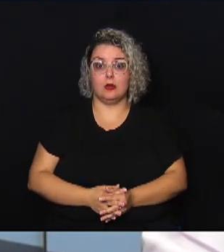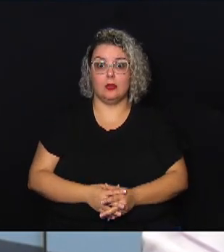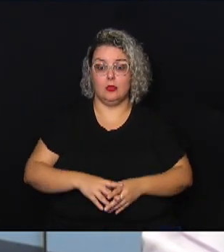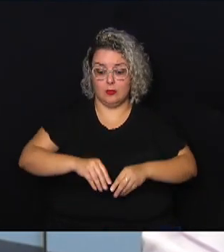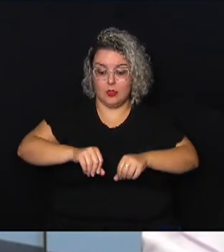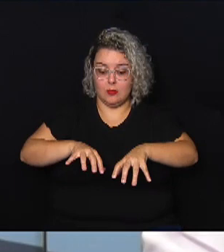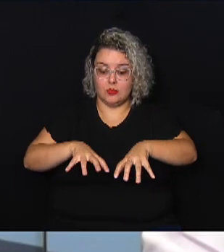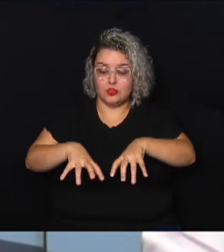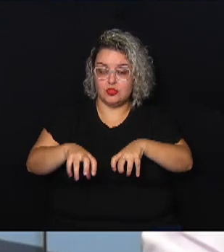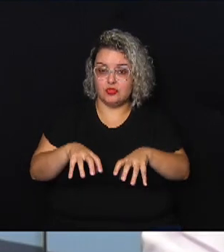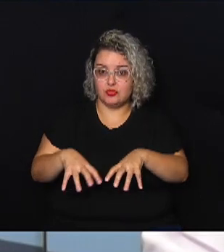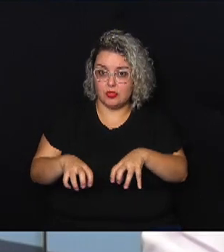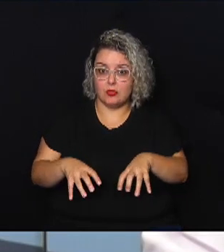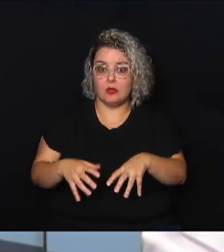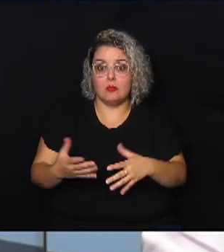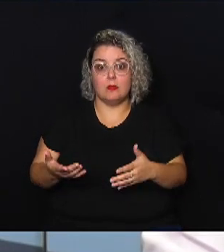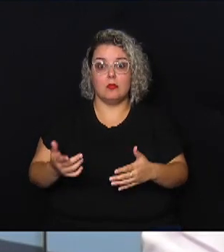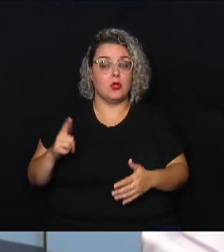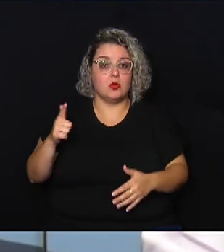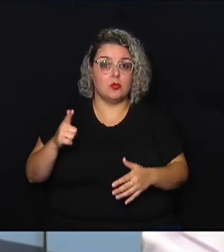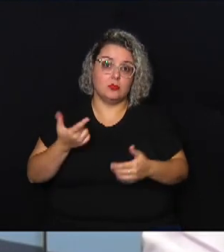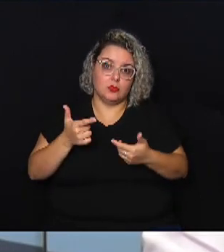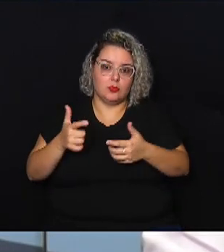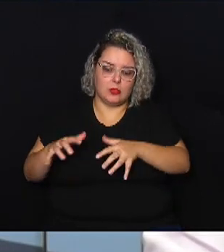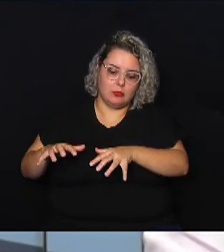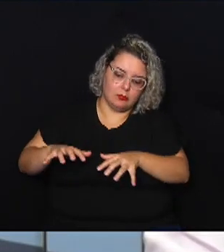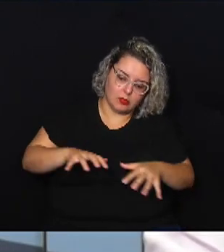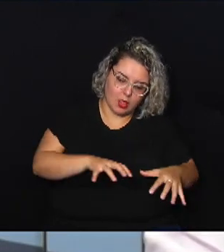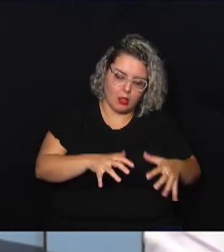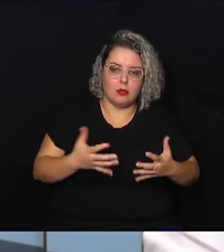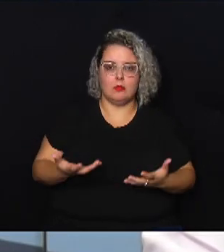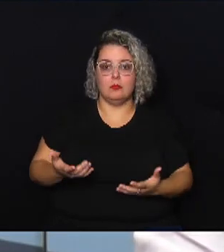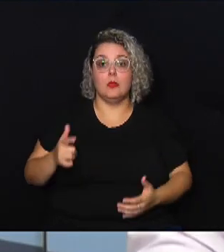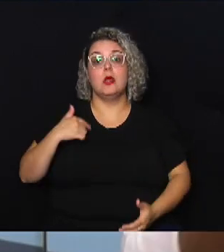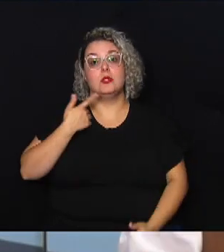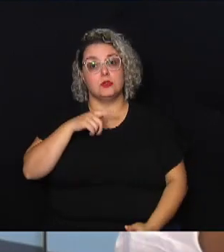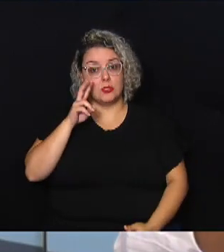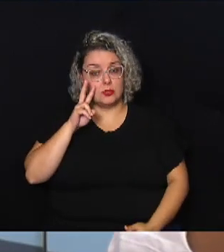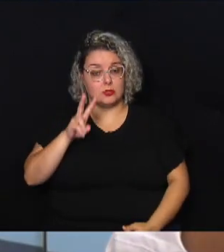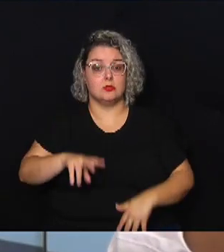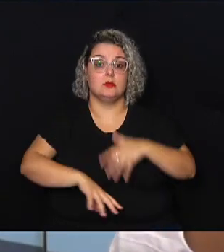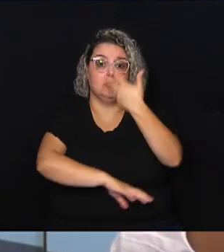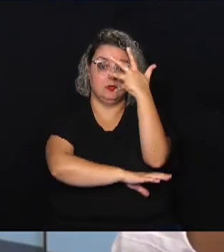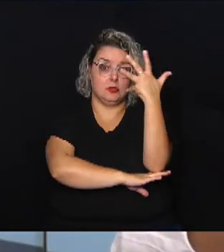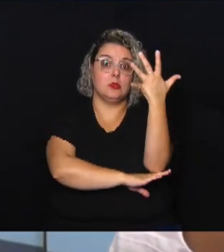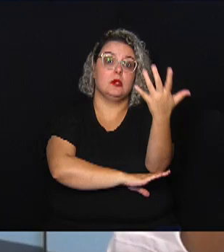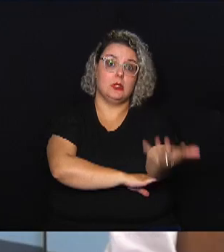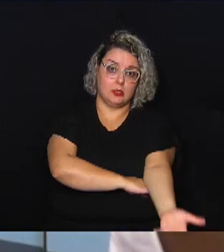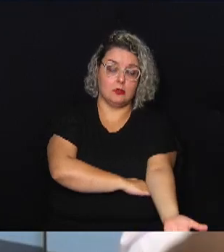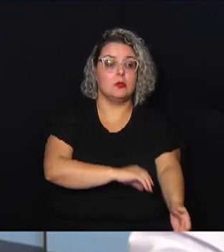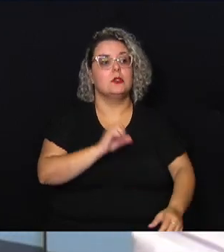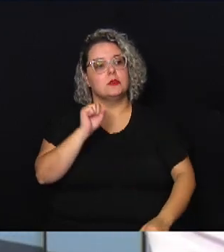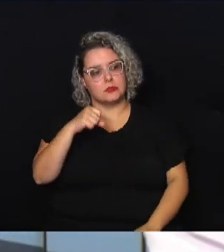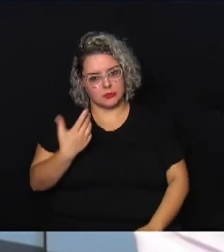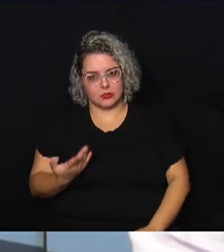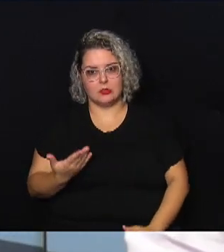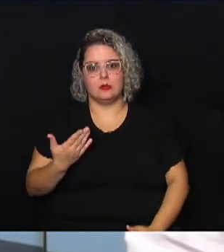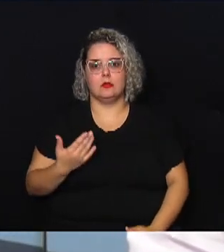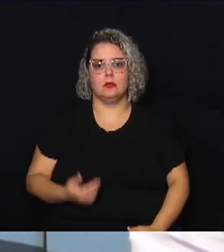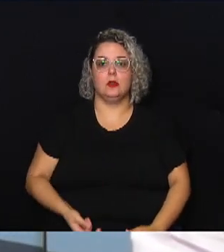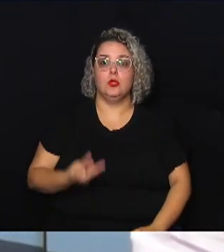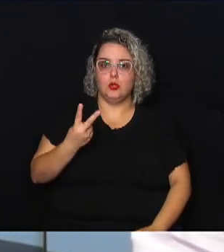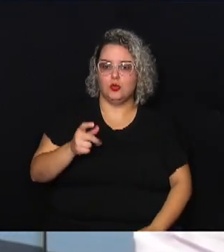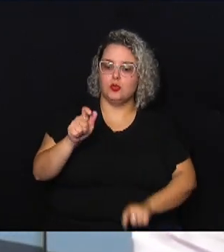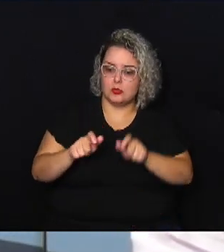terreno, mas devido à sua geografia, não há deslocamento. Mas nós vimos que árvores caem. Sim. Perdemos duas vidas em